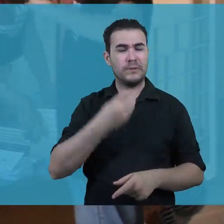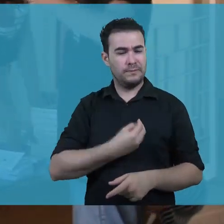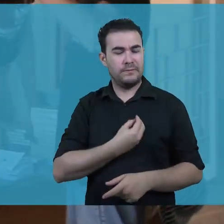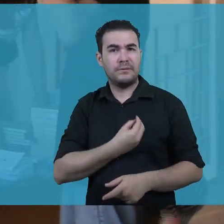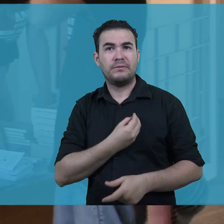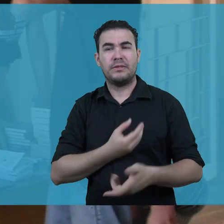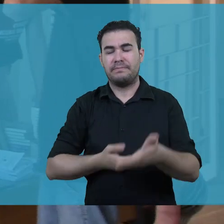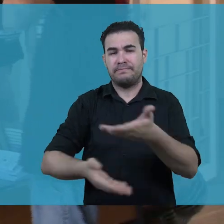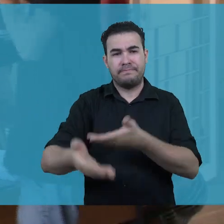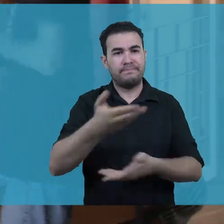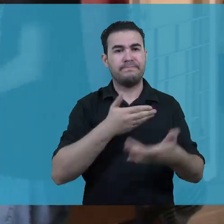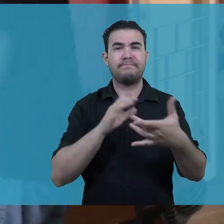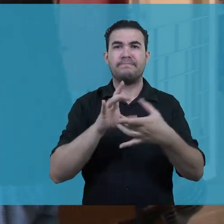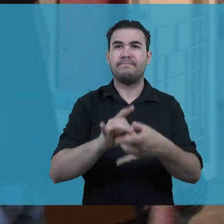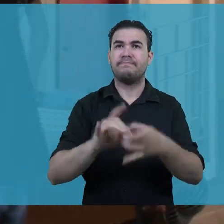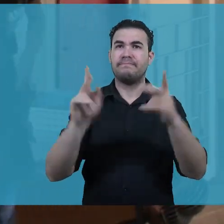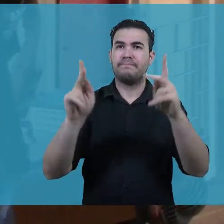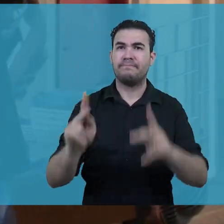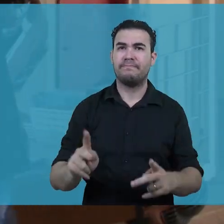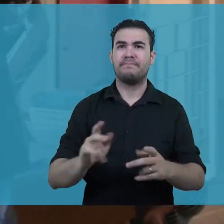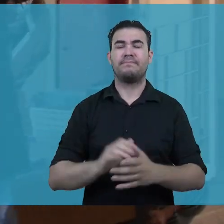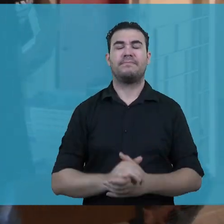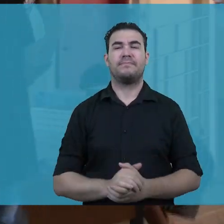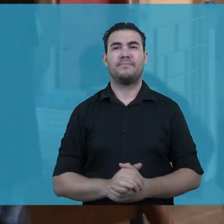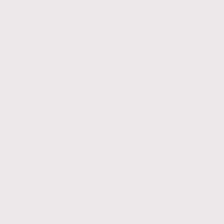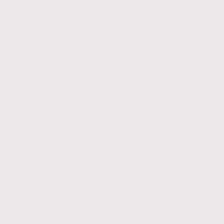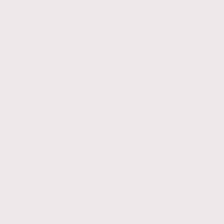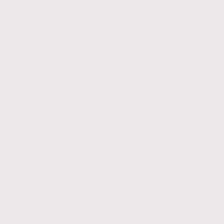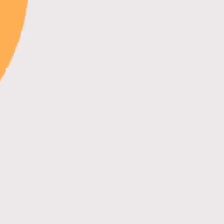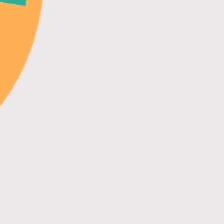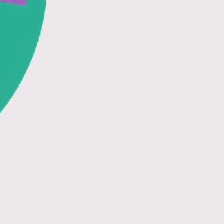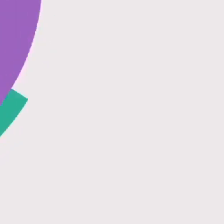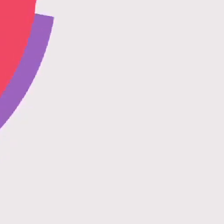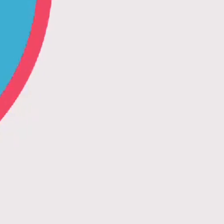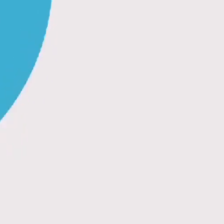socialmente pleno e harmoniosamente falando.